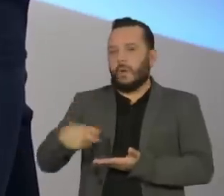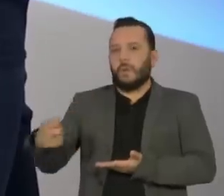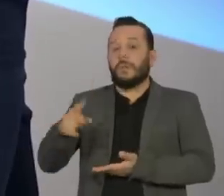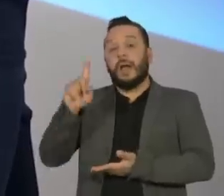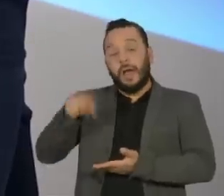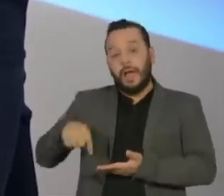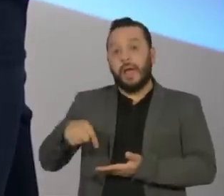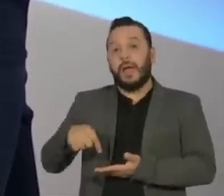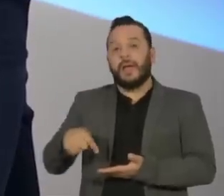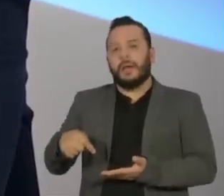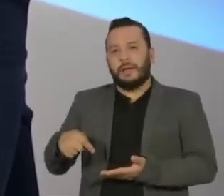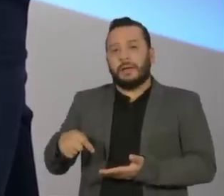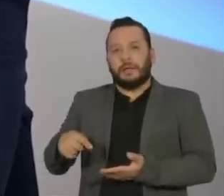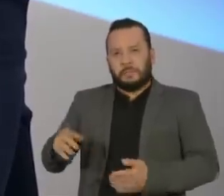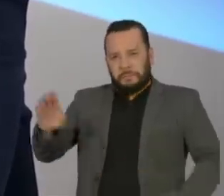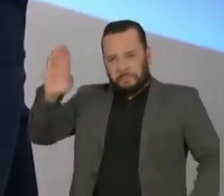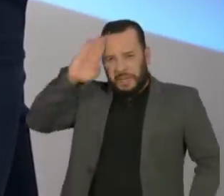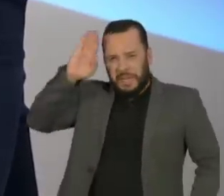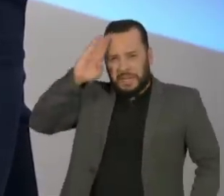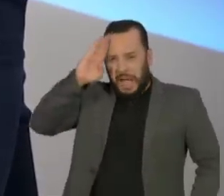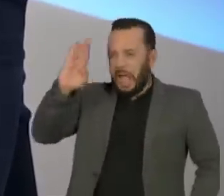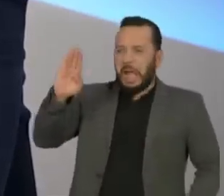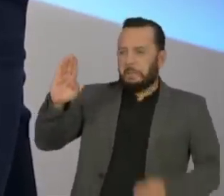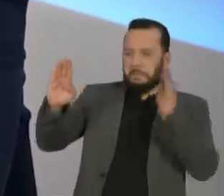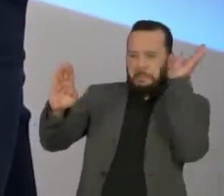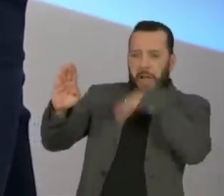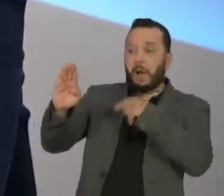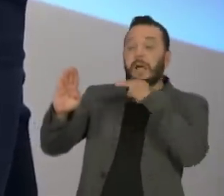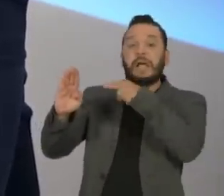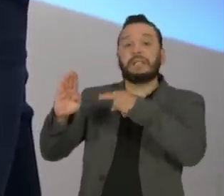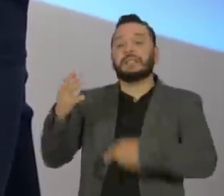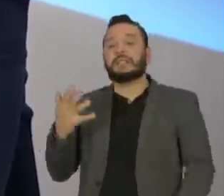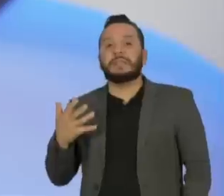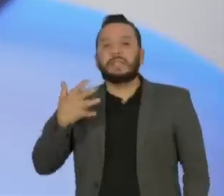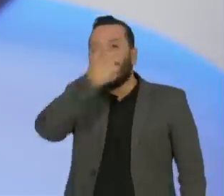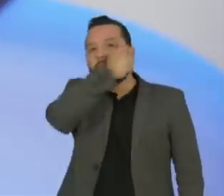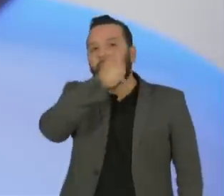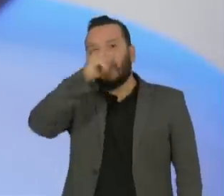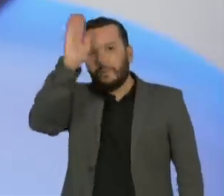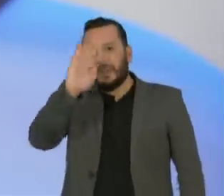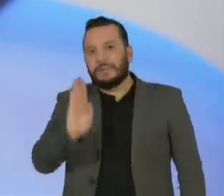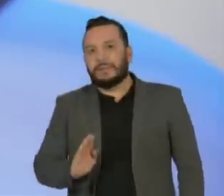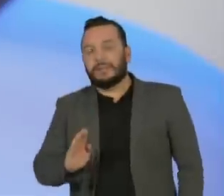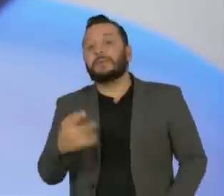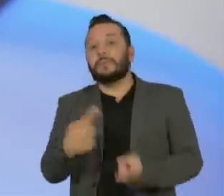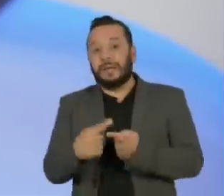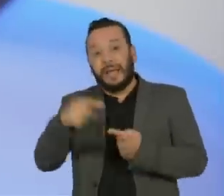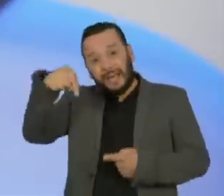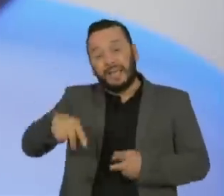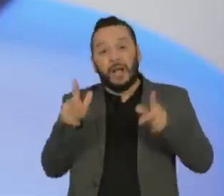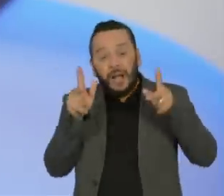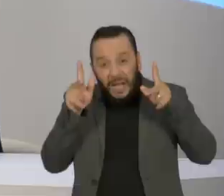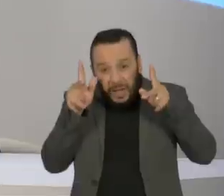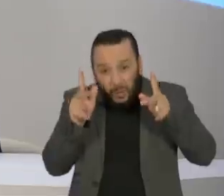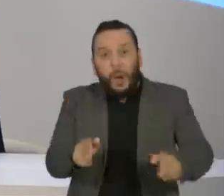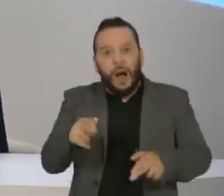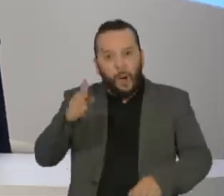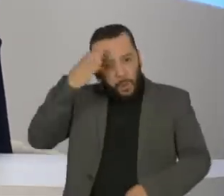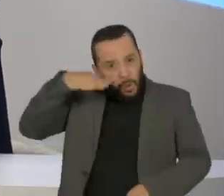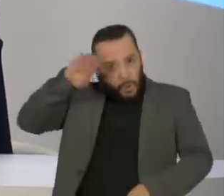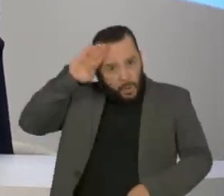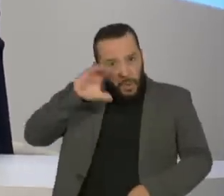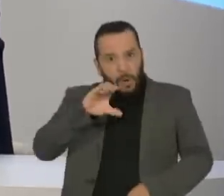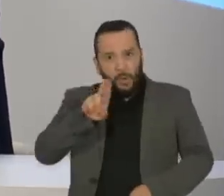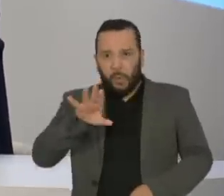erro demonizar os militares da época, porque eles teriam salvado o Brasil de um cubão. Pergunta que eu te faço é,